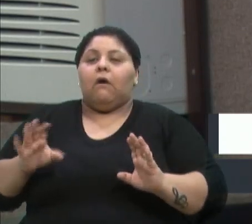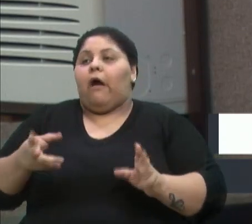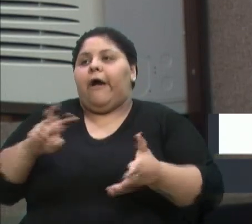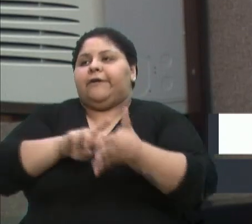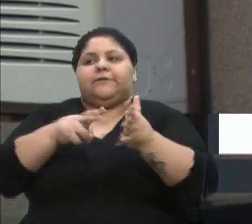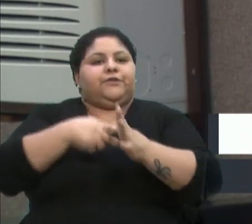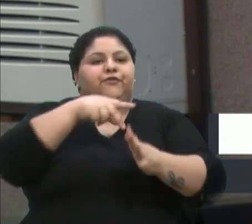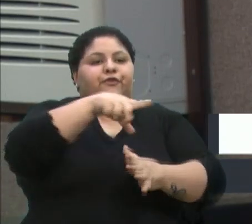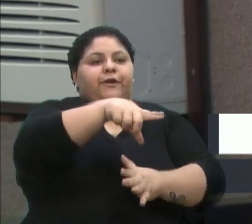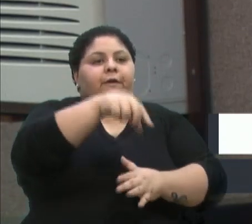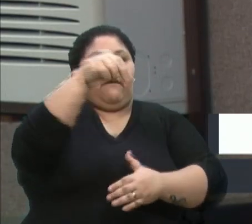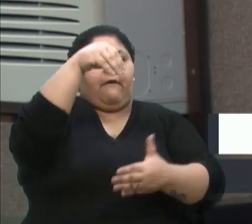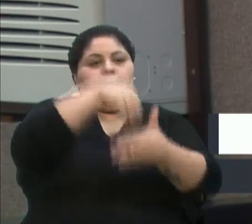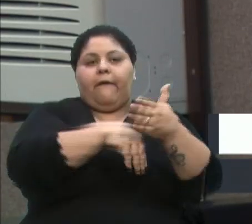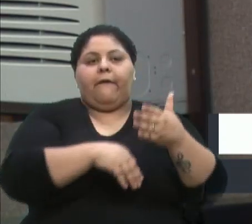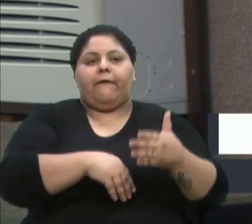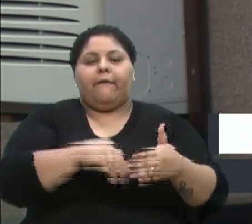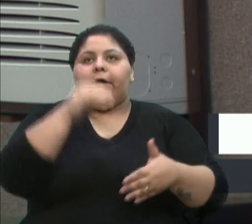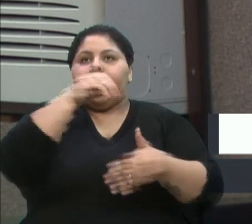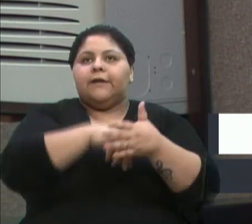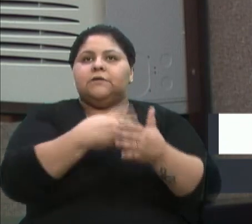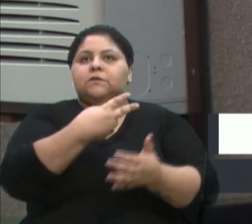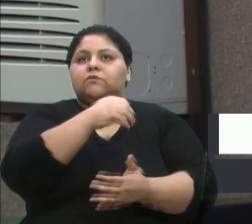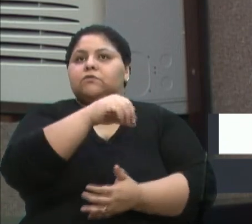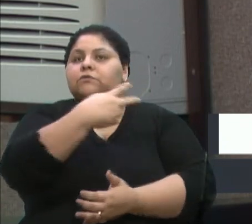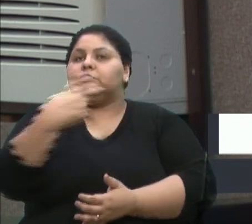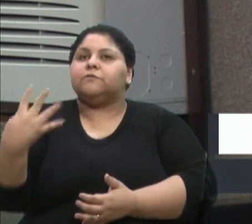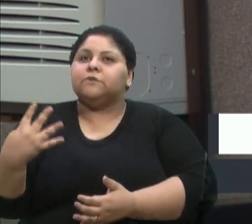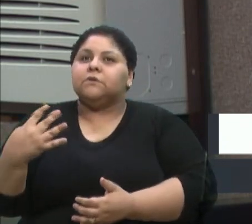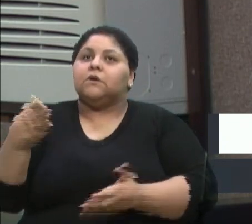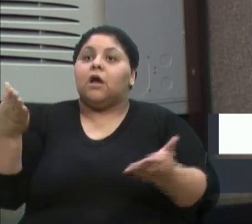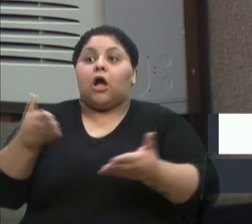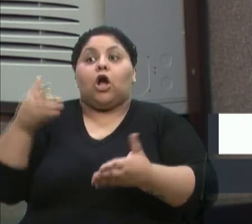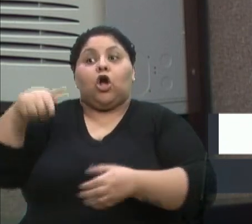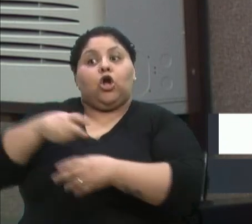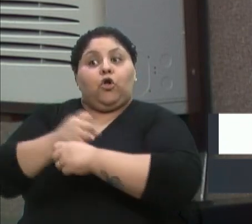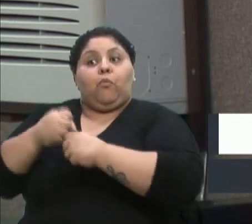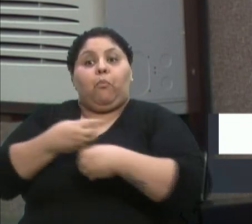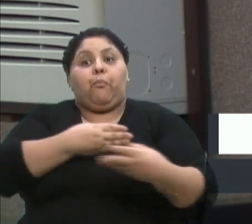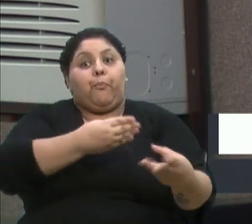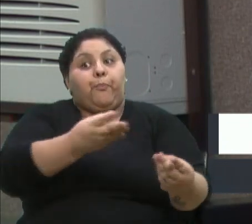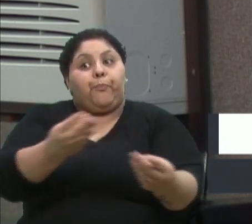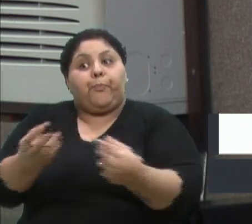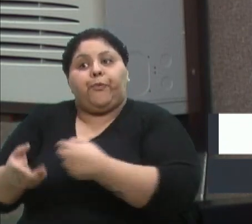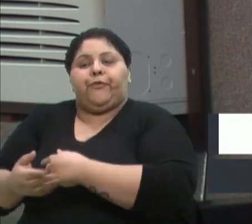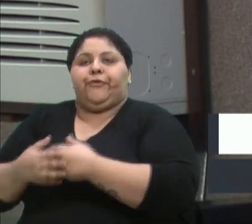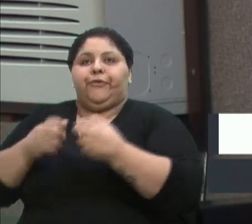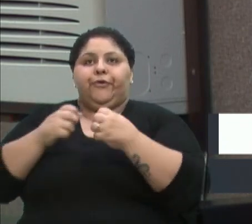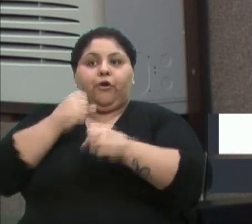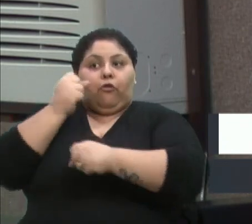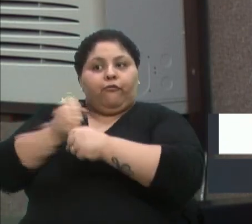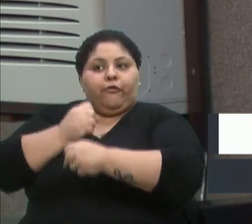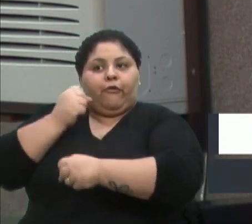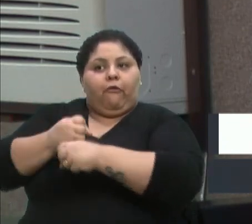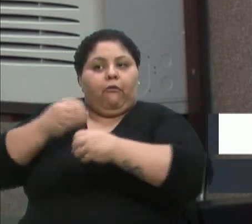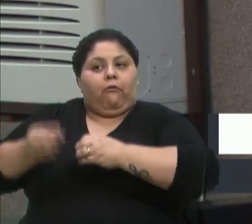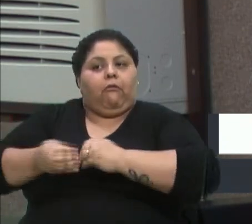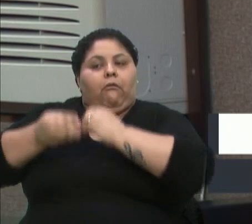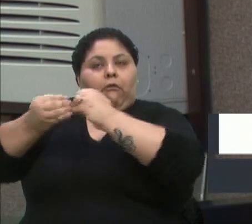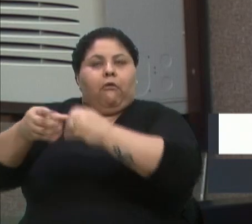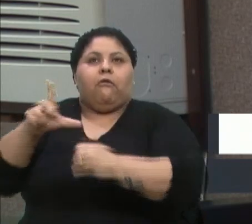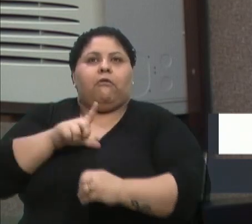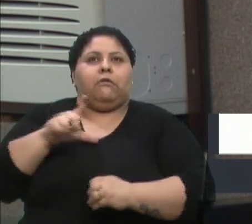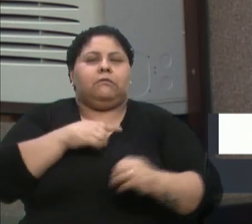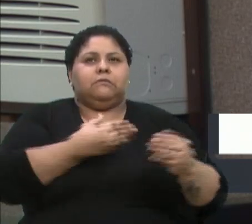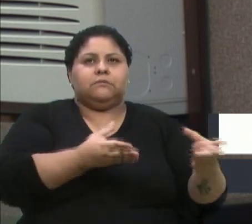A eleição é 2024, é ano que vem. Esse ano tem muita coisa para acontecer, tem muita obra para ser entregue, e tem